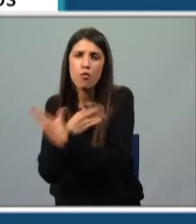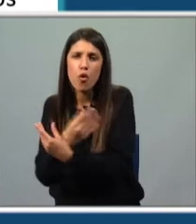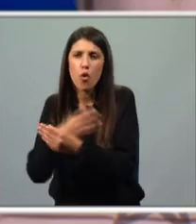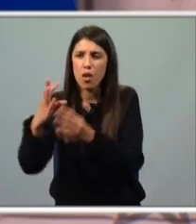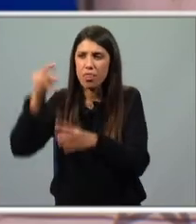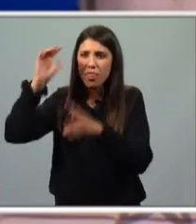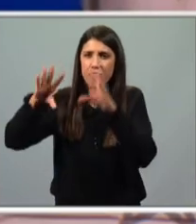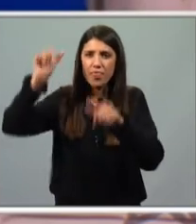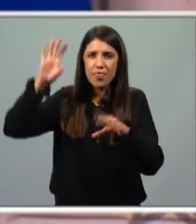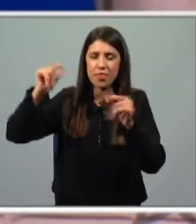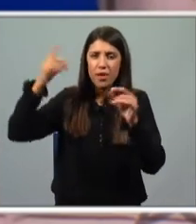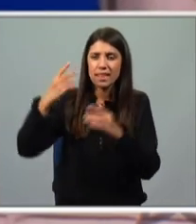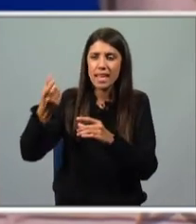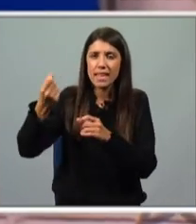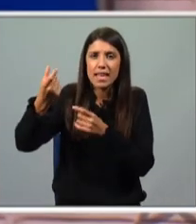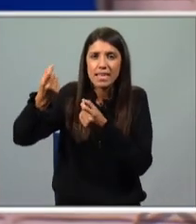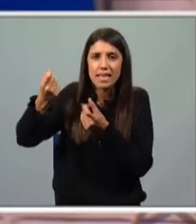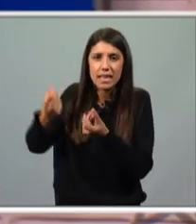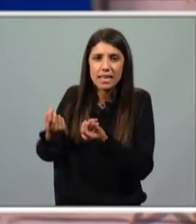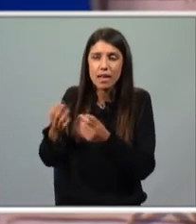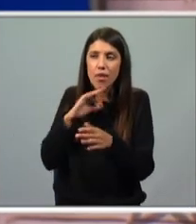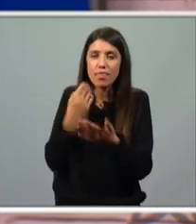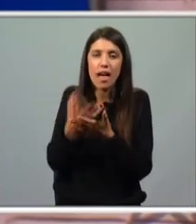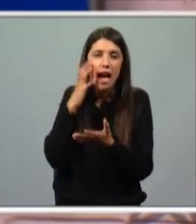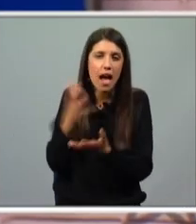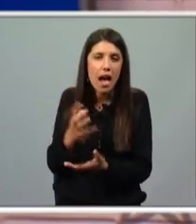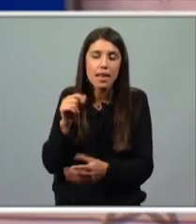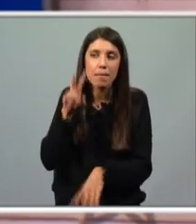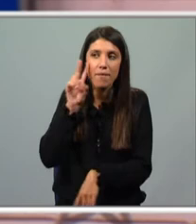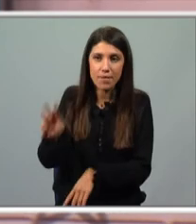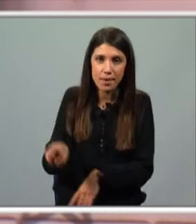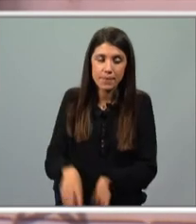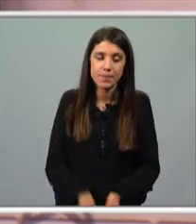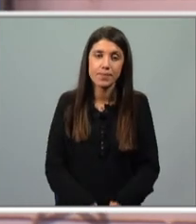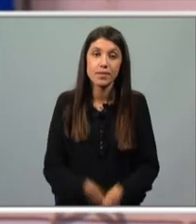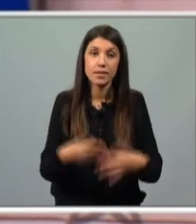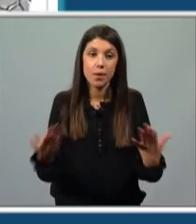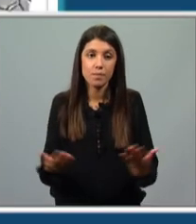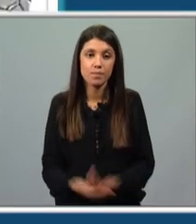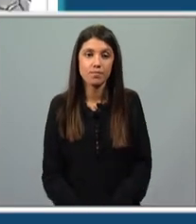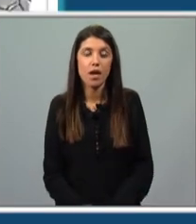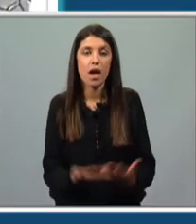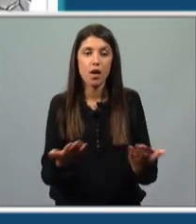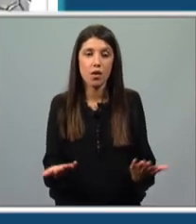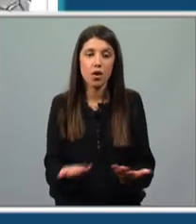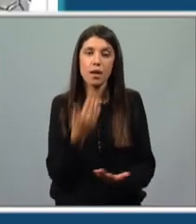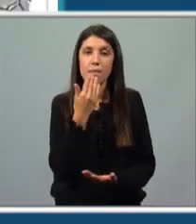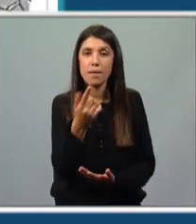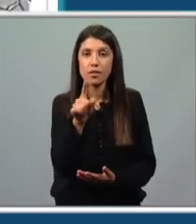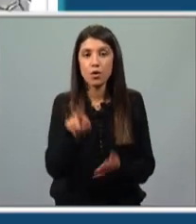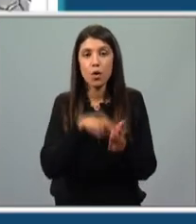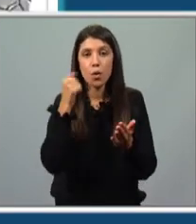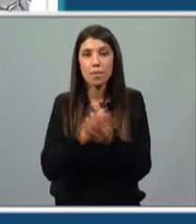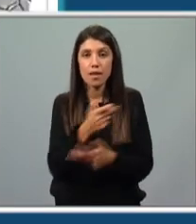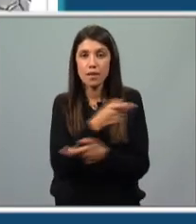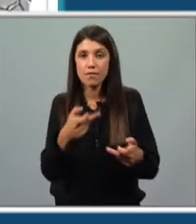faíscas, um estalar. Crepitações. Portanto, sensações visuais e auditivas. E agora, peço-te que completes a